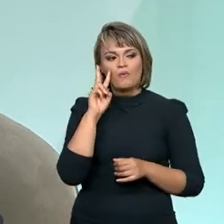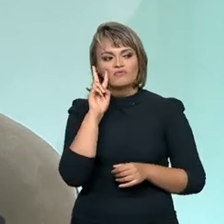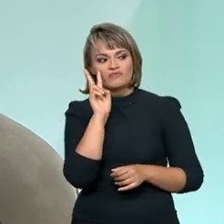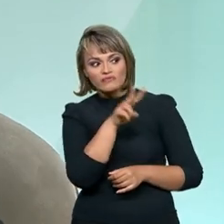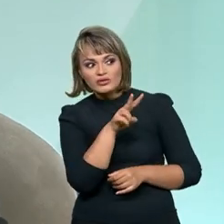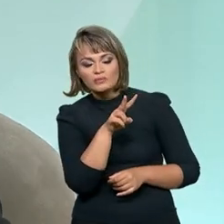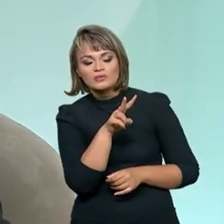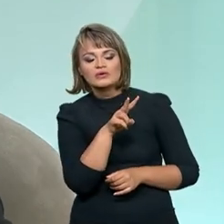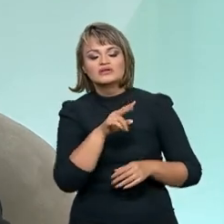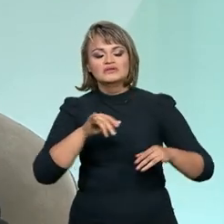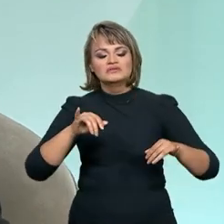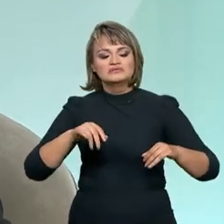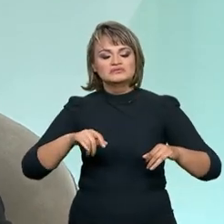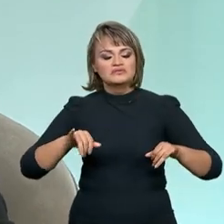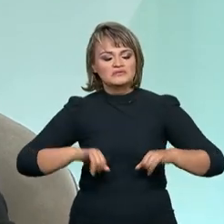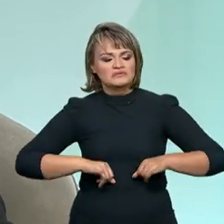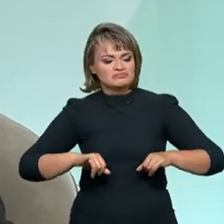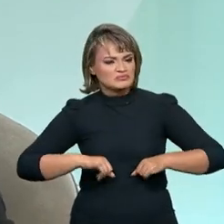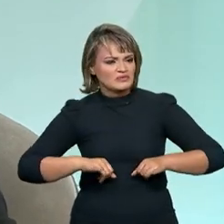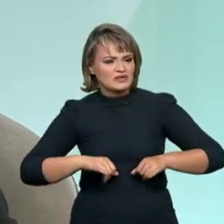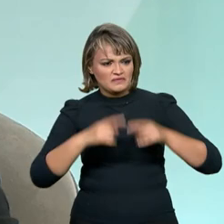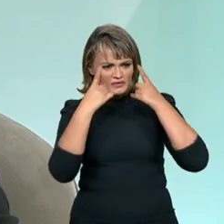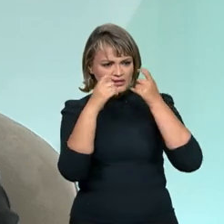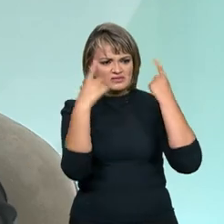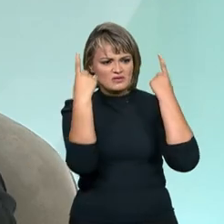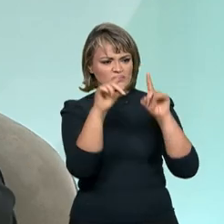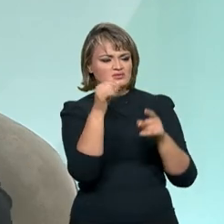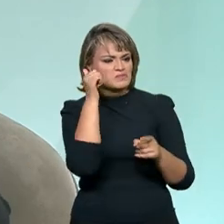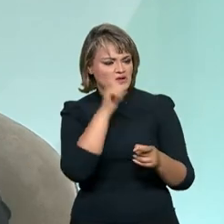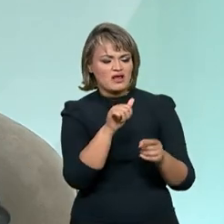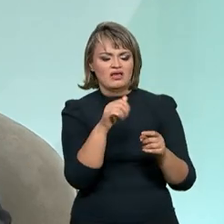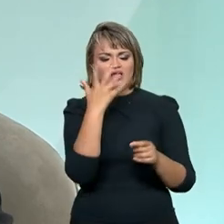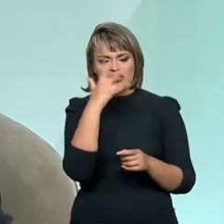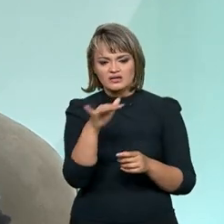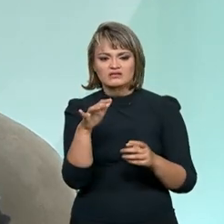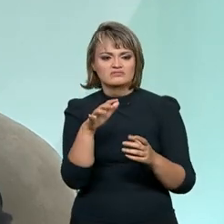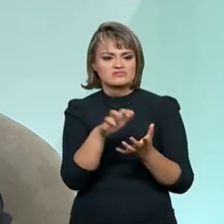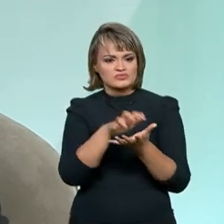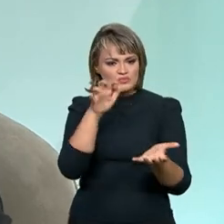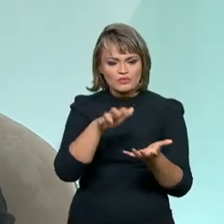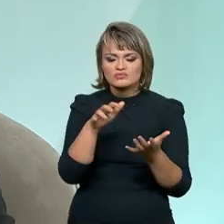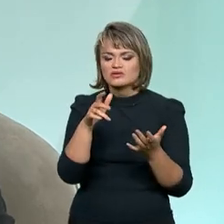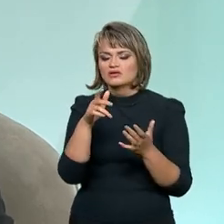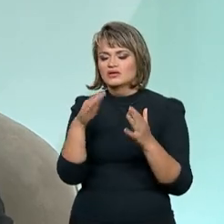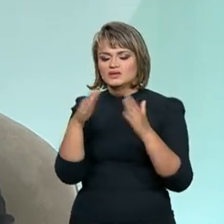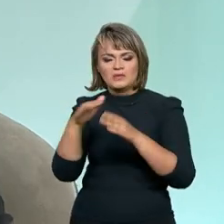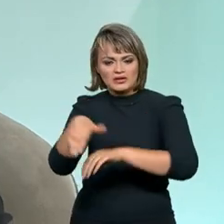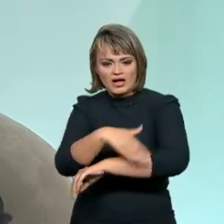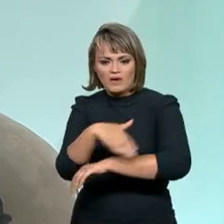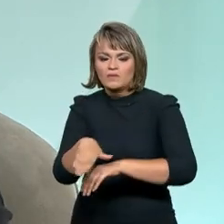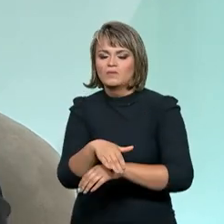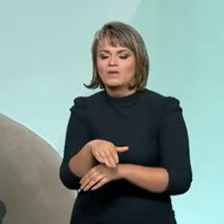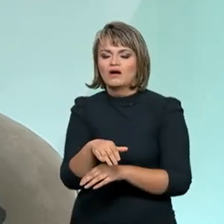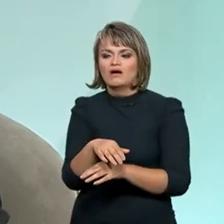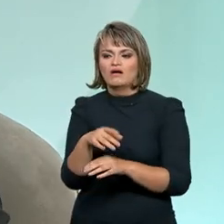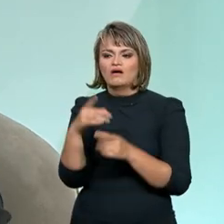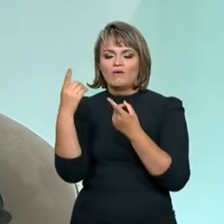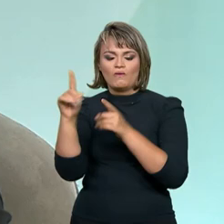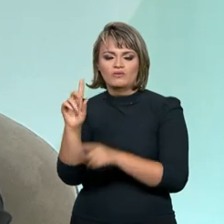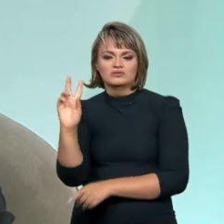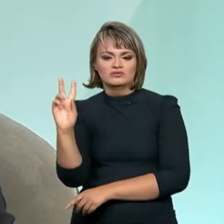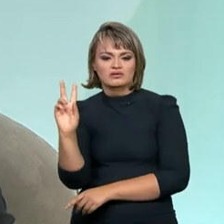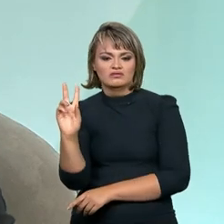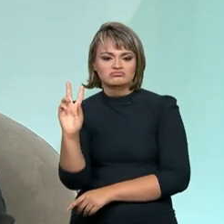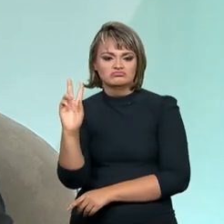você identifique violência contra a criança, contra o idoso, contra a mulher, contra a população em situação de rua, a homofobia, todos